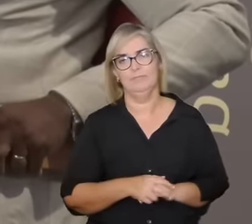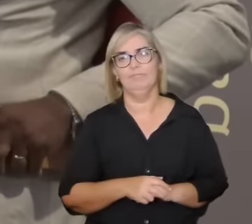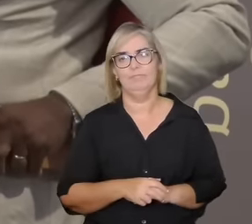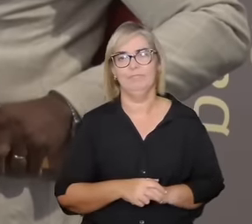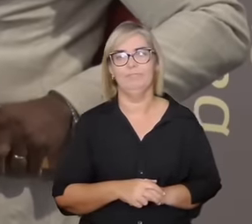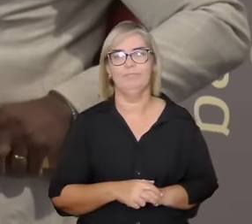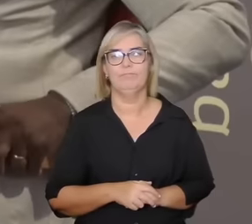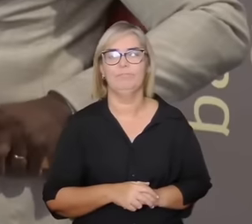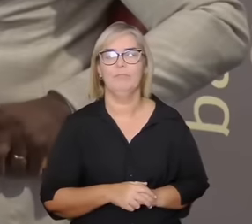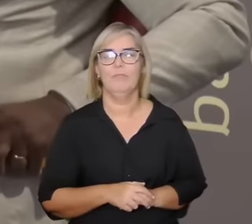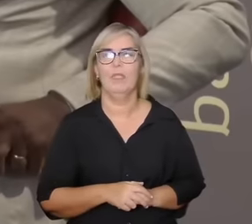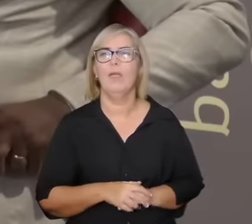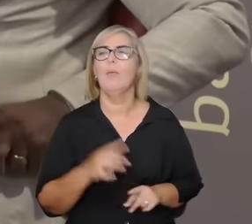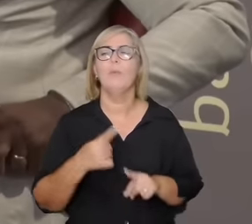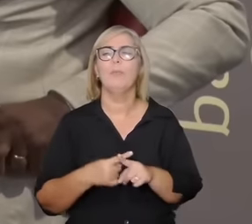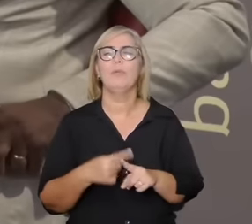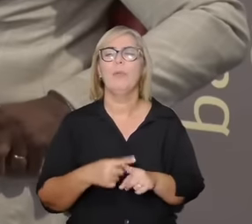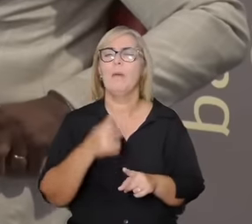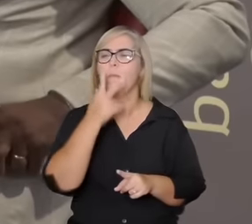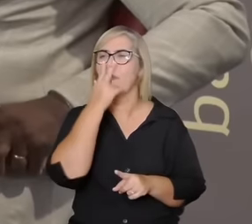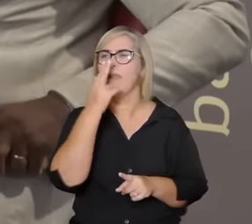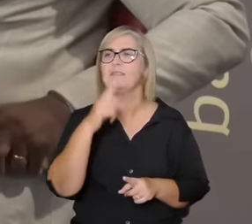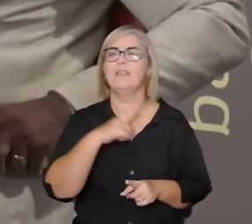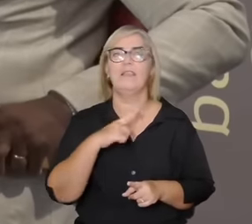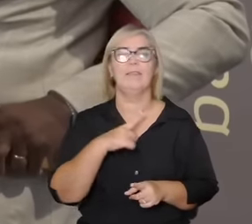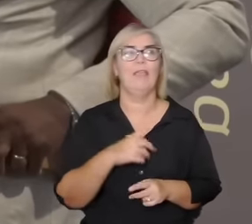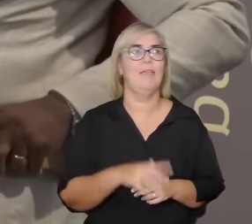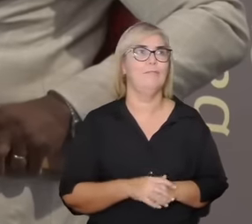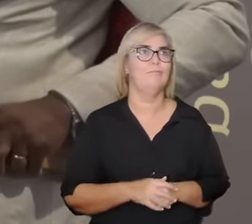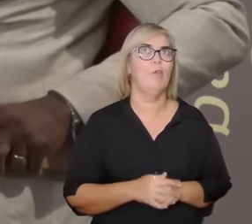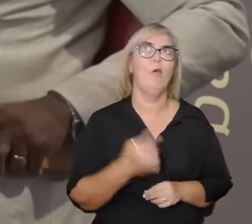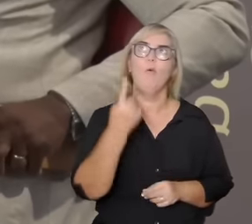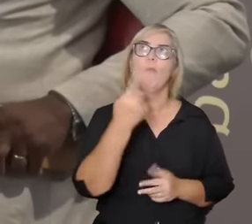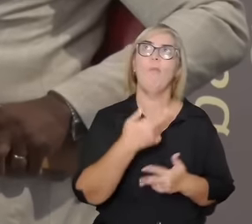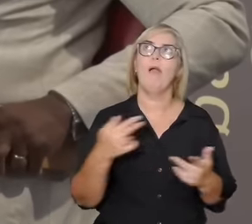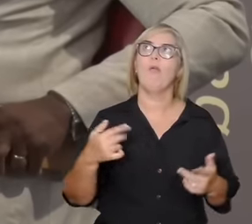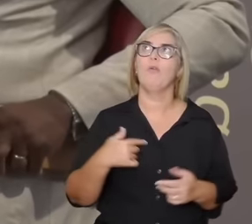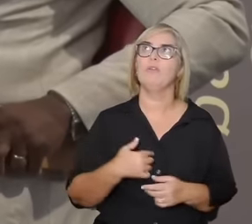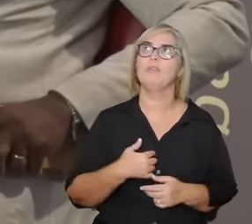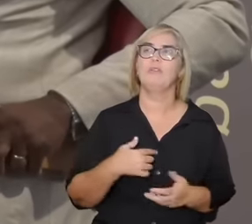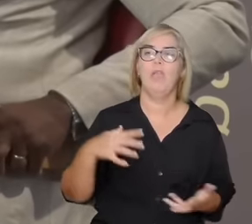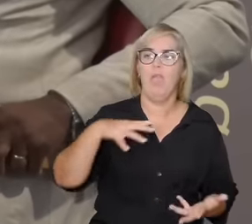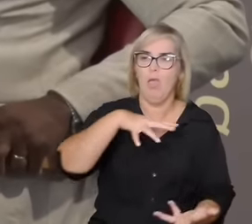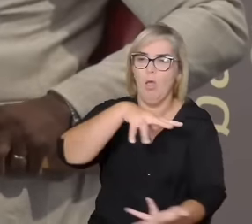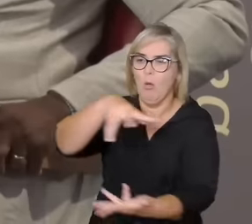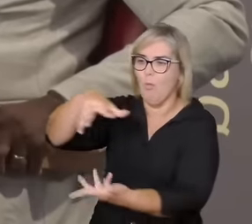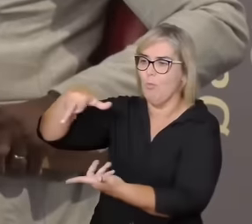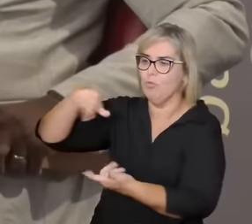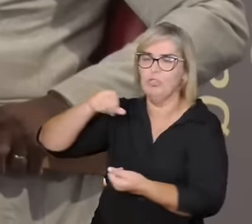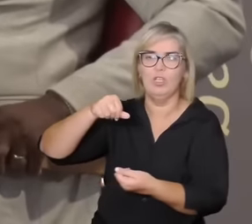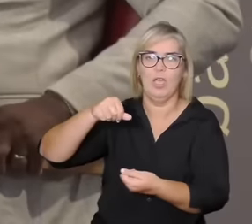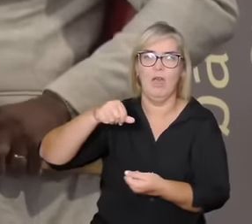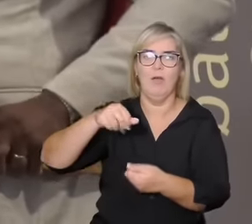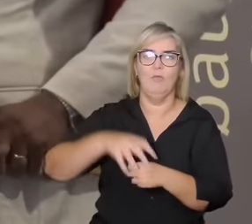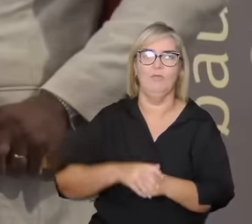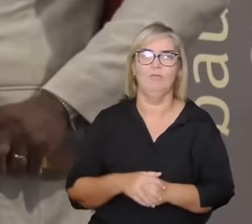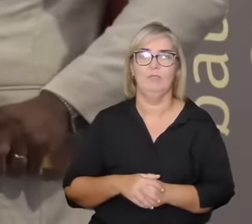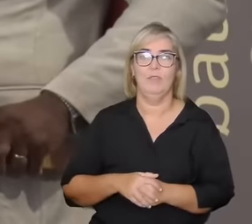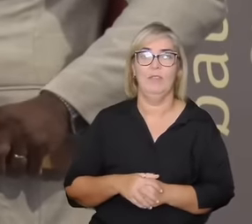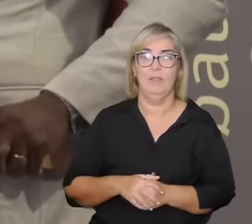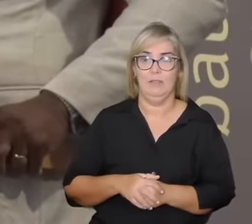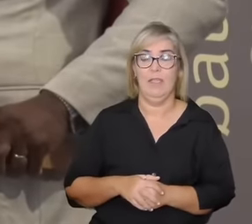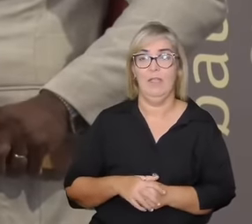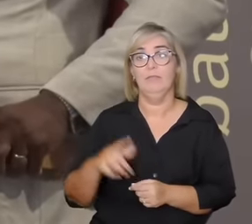da universalidade isso é importante considero importante universalidade as tradições